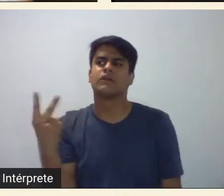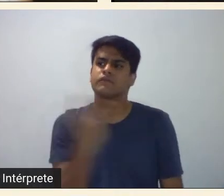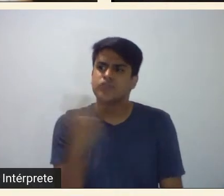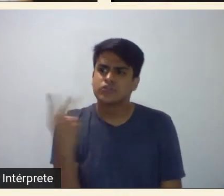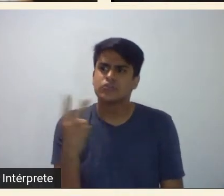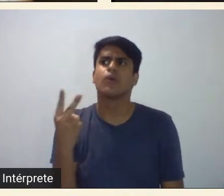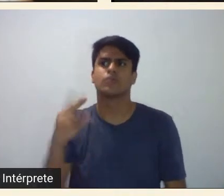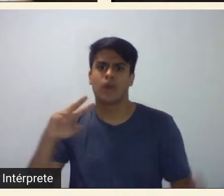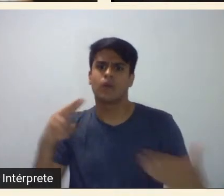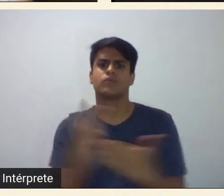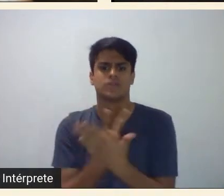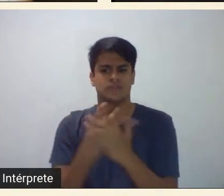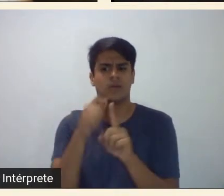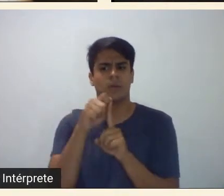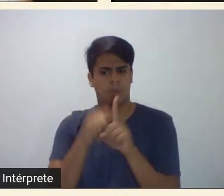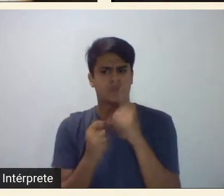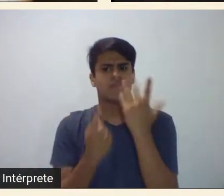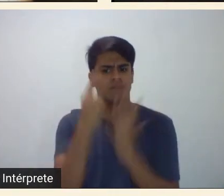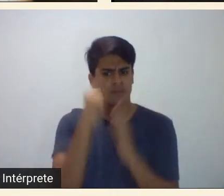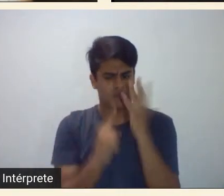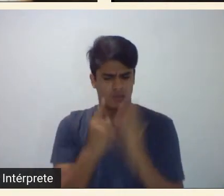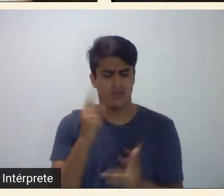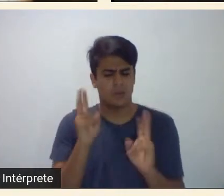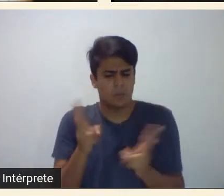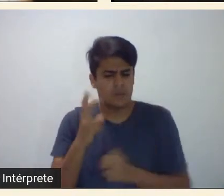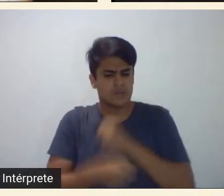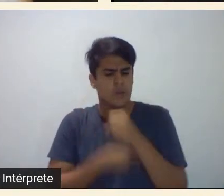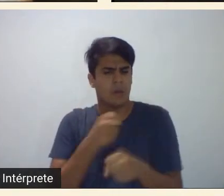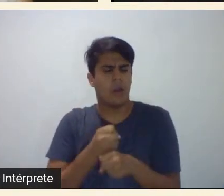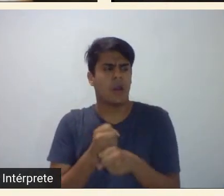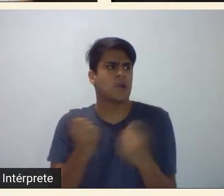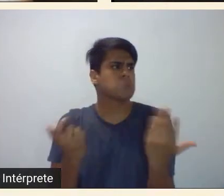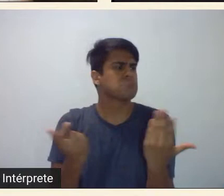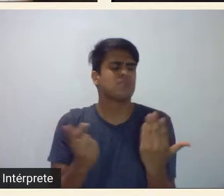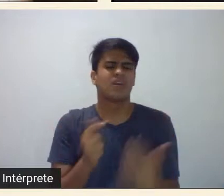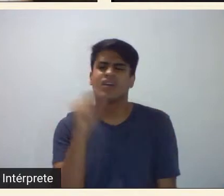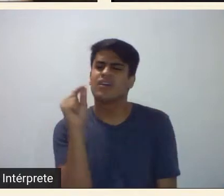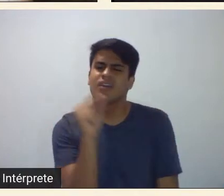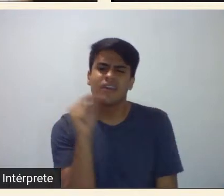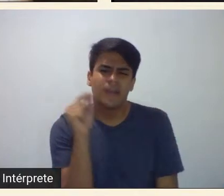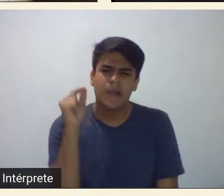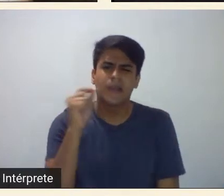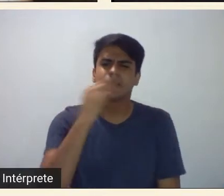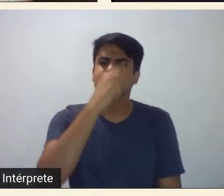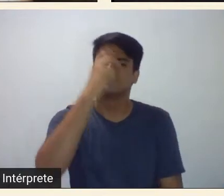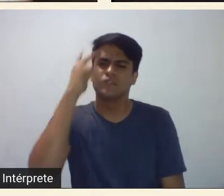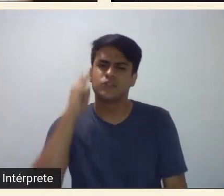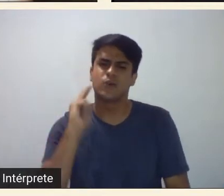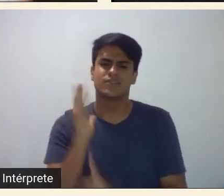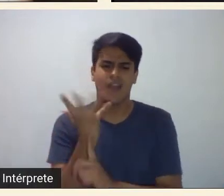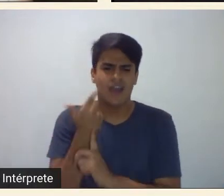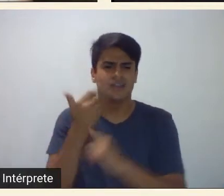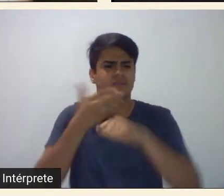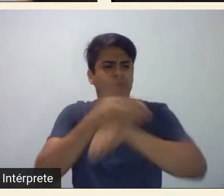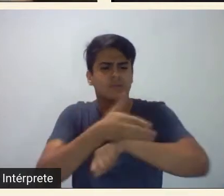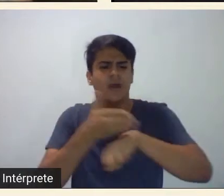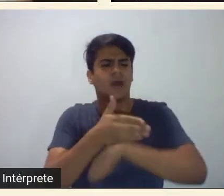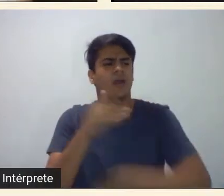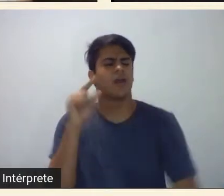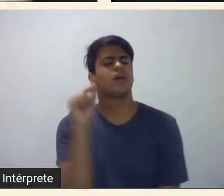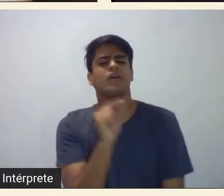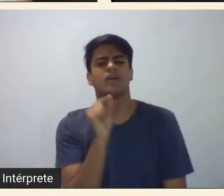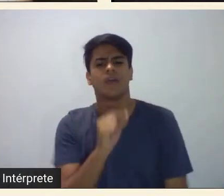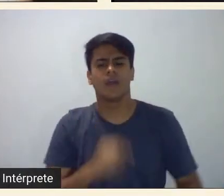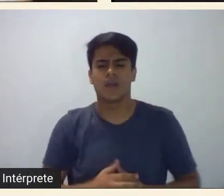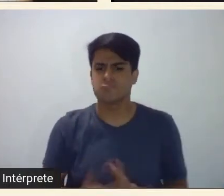em fevereiro daquele ano e eu queria saber quem eram os artistas que participaram qual a